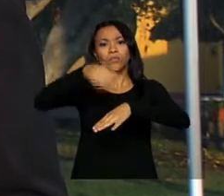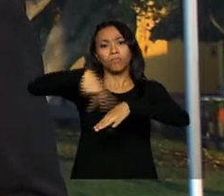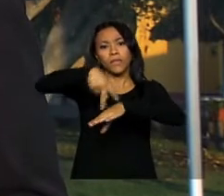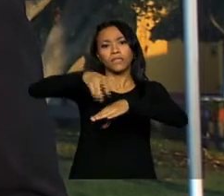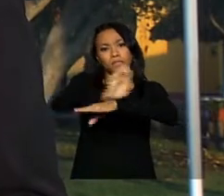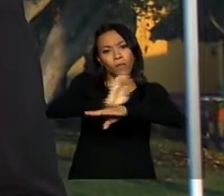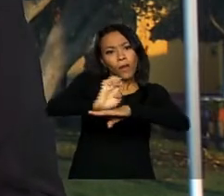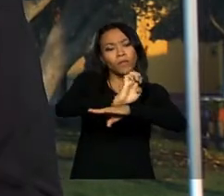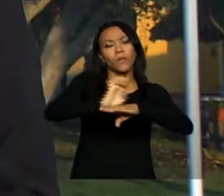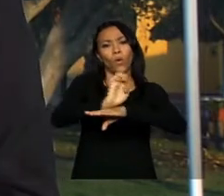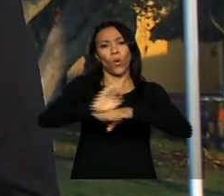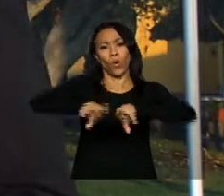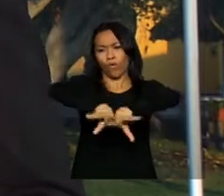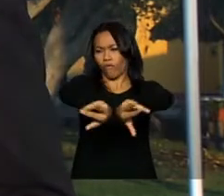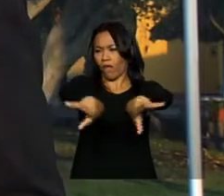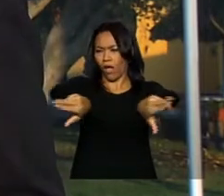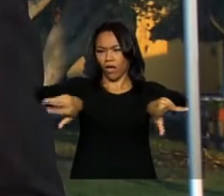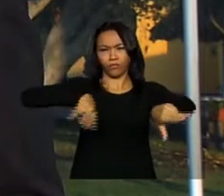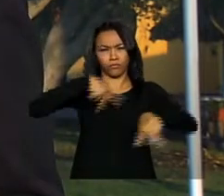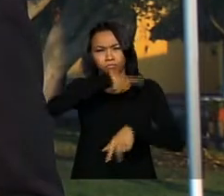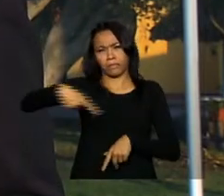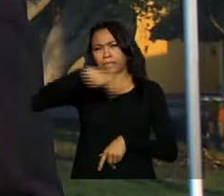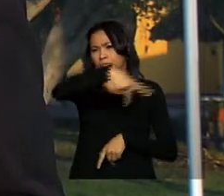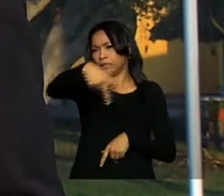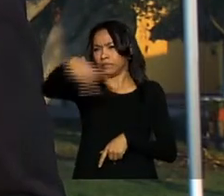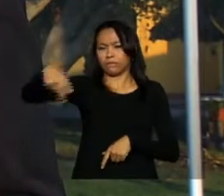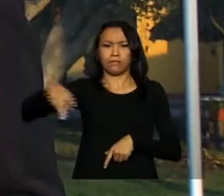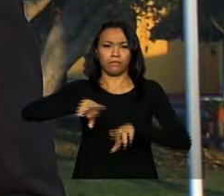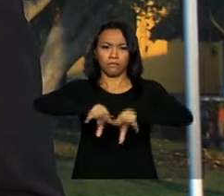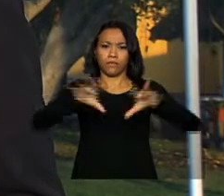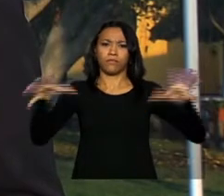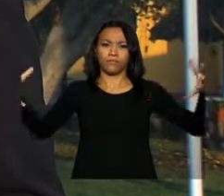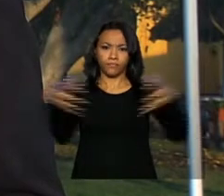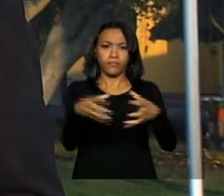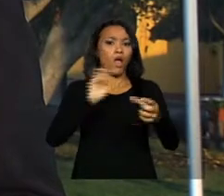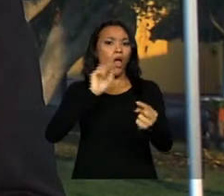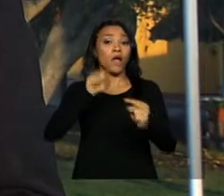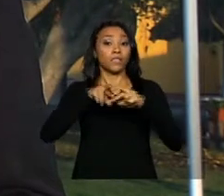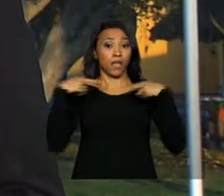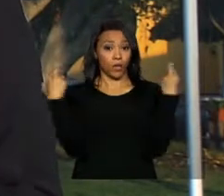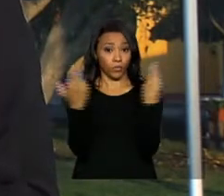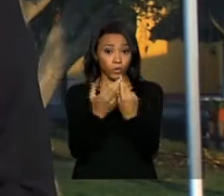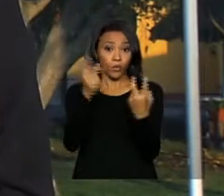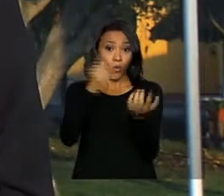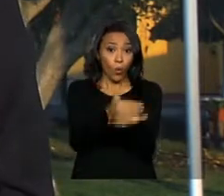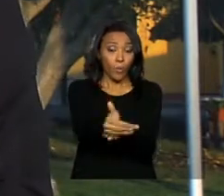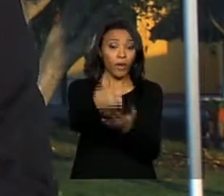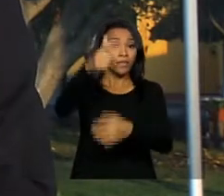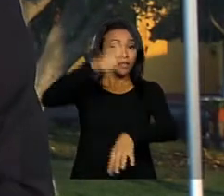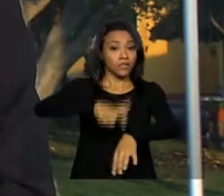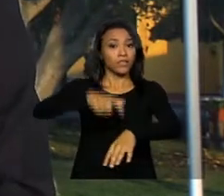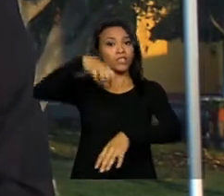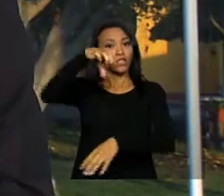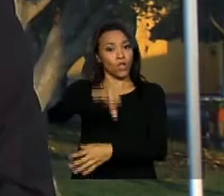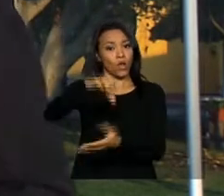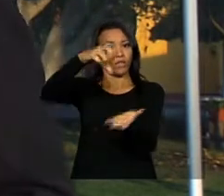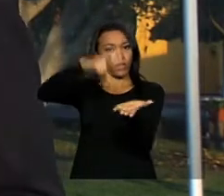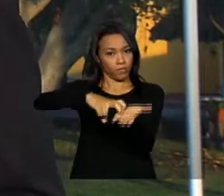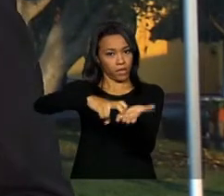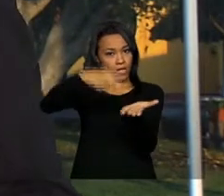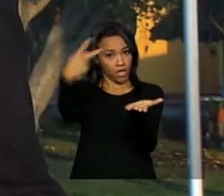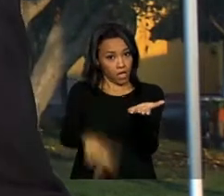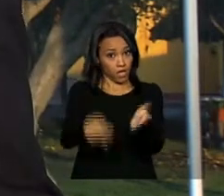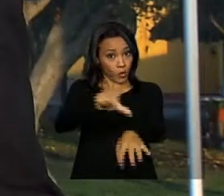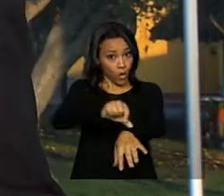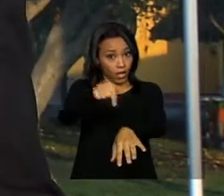com a reunião de chefes de Estado e de governo dos países do bloco. Esta reunião tem início previsto para as nove horas da manhã, pelo horário aqui do